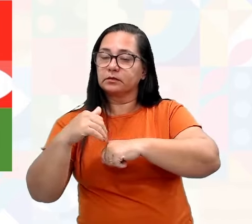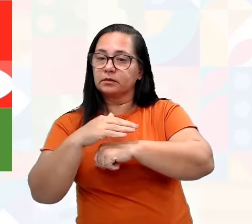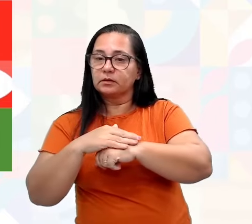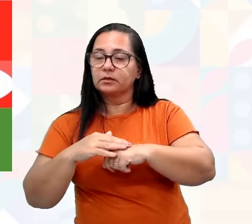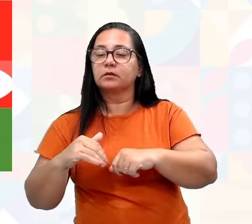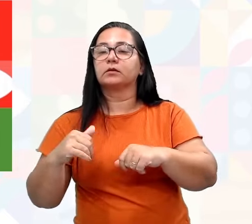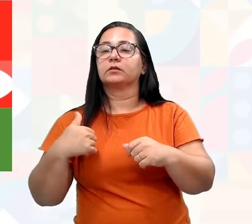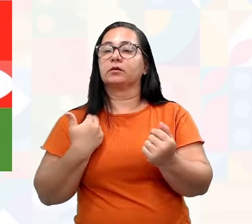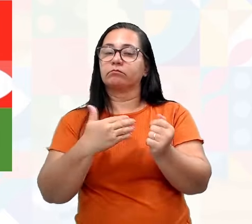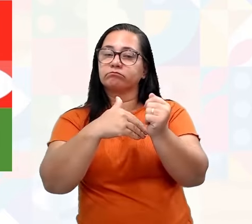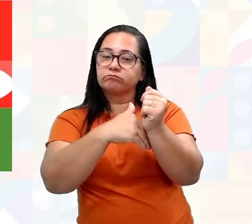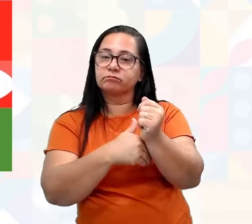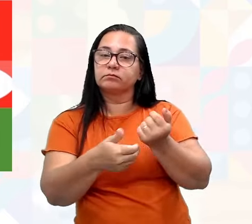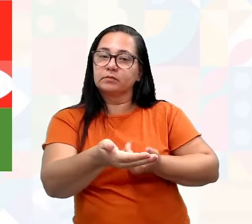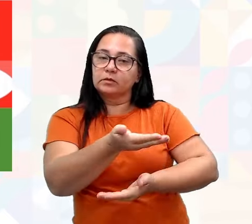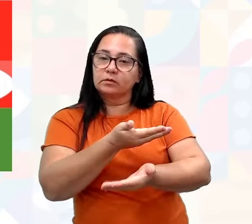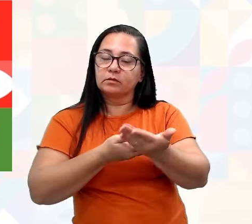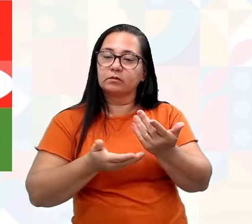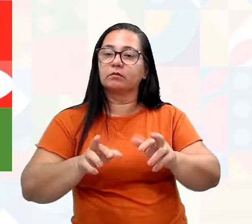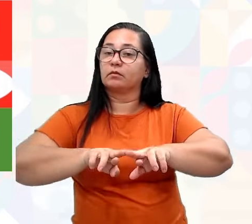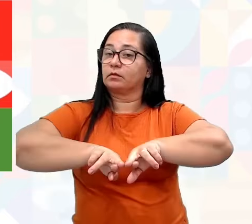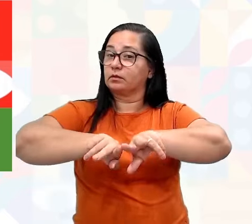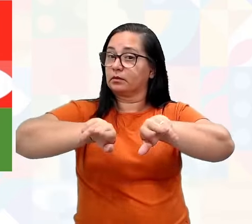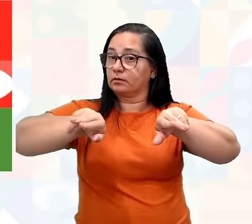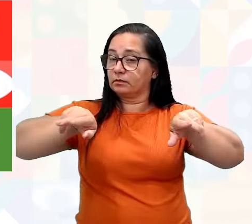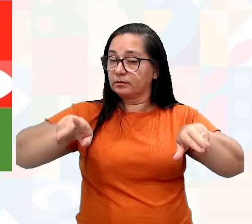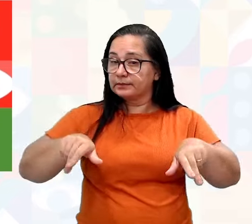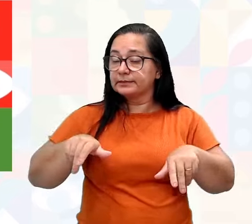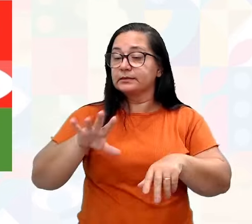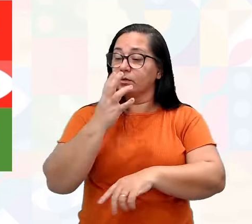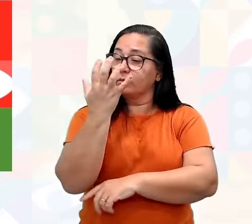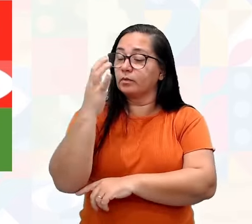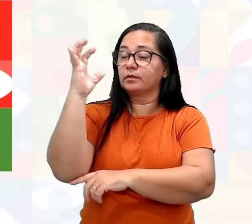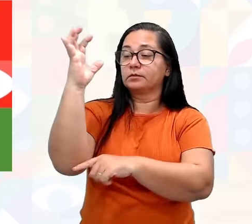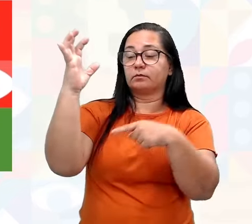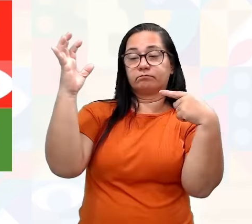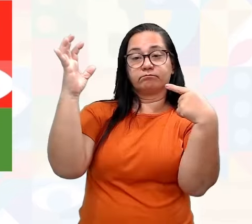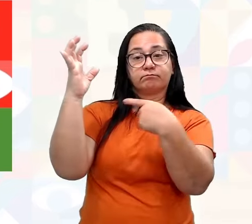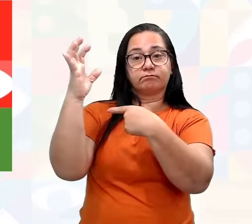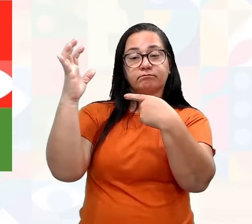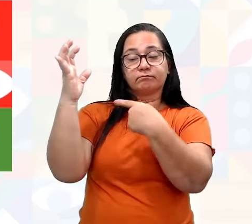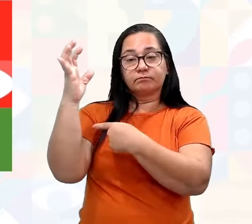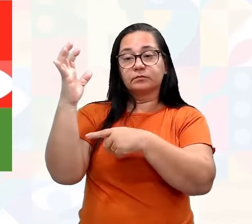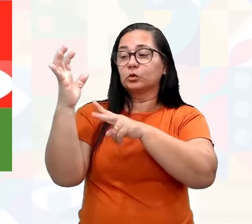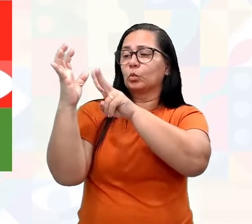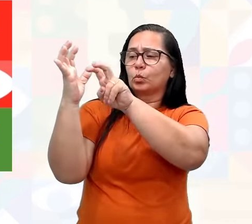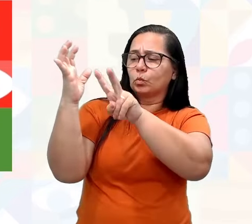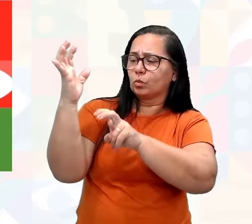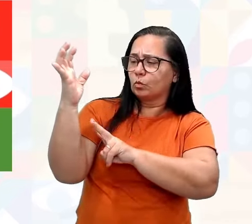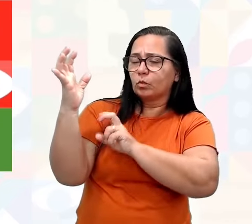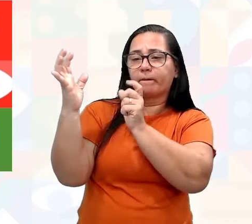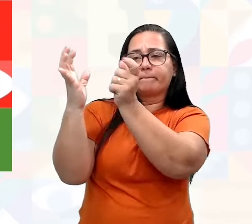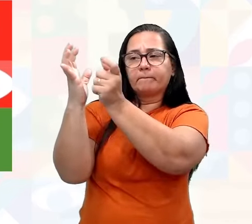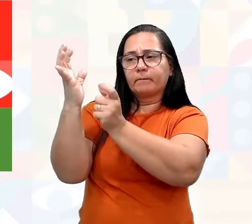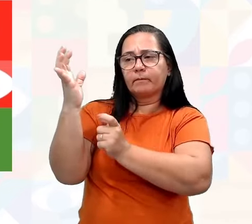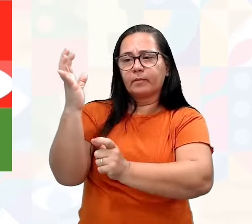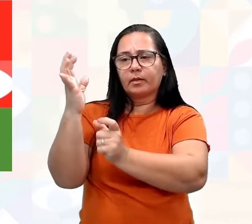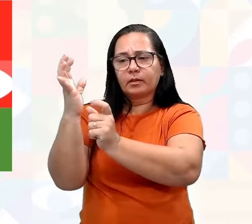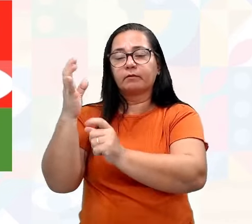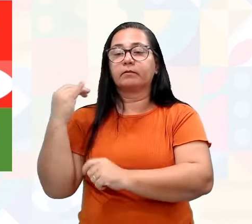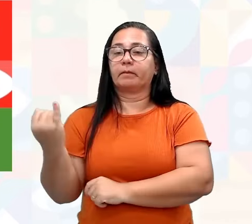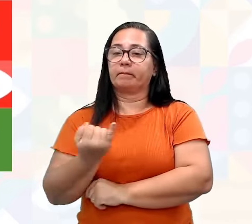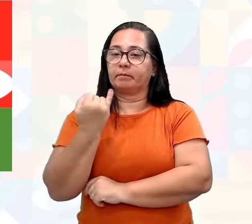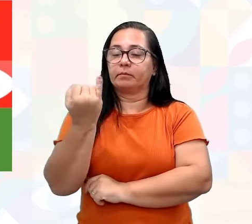confidencialidade, diversidade. Então, essa árvore aí, ela está o quê? Colocando todas essas palavras que são muito